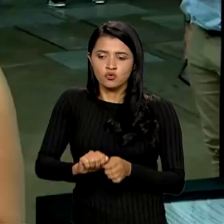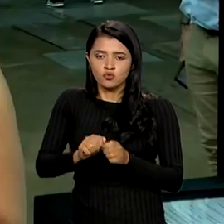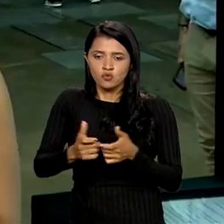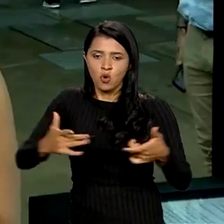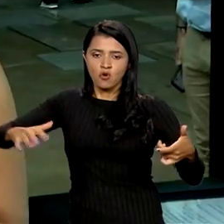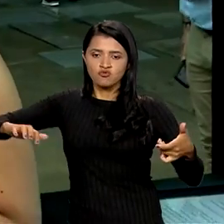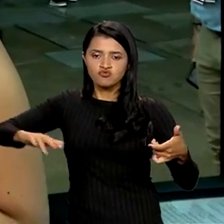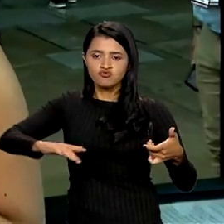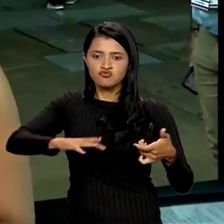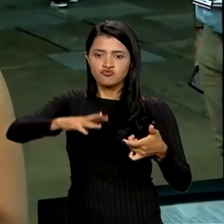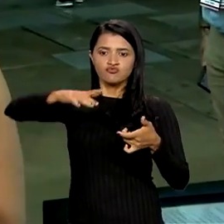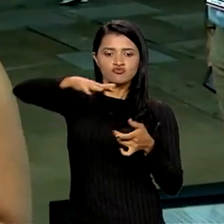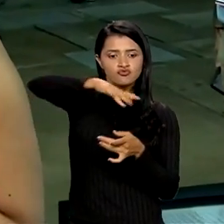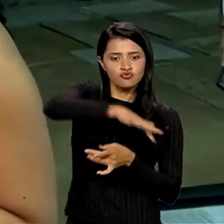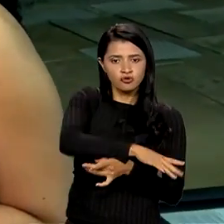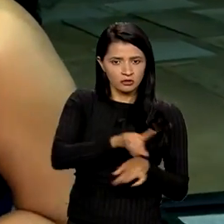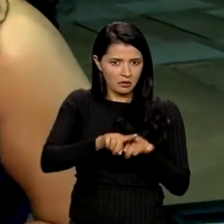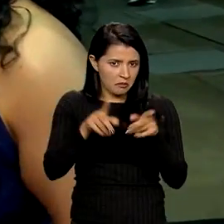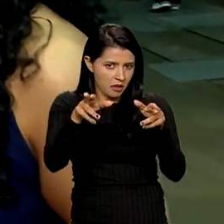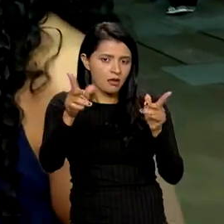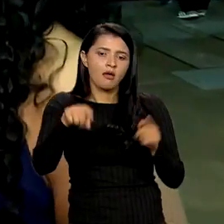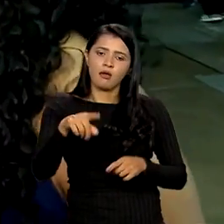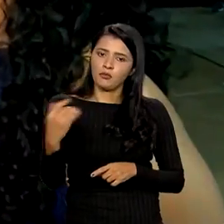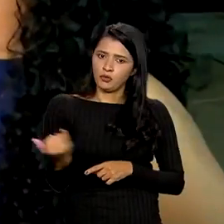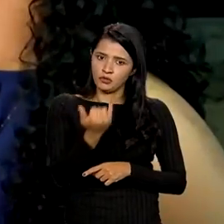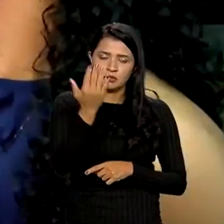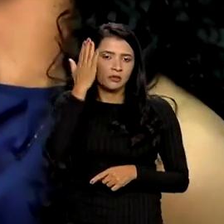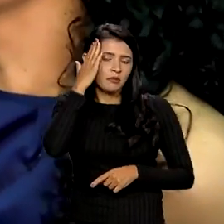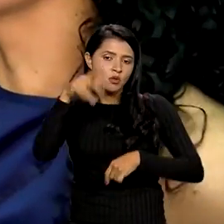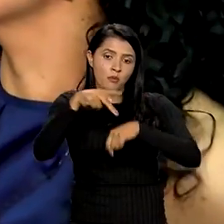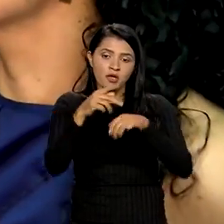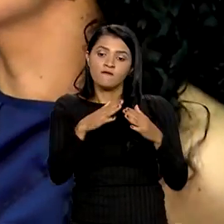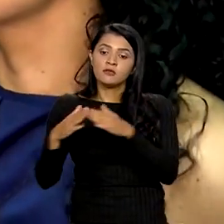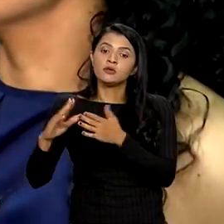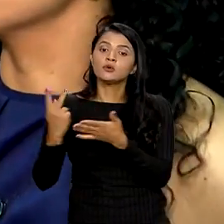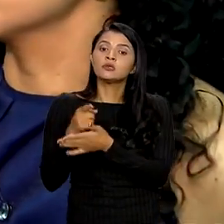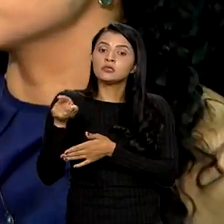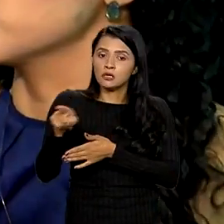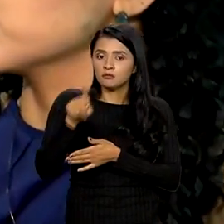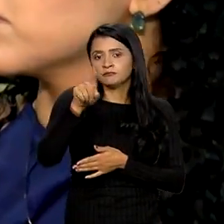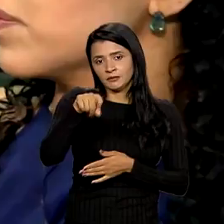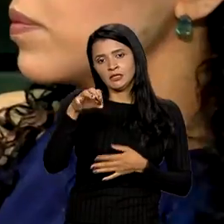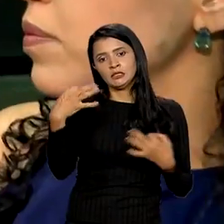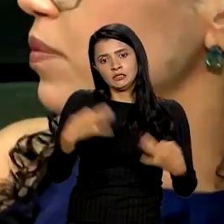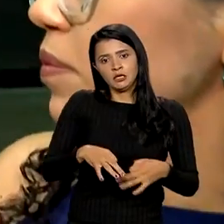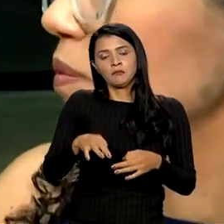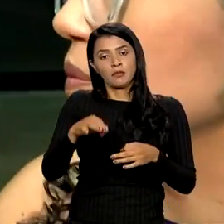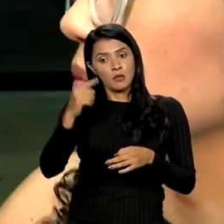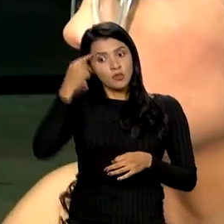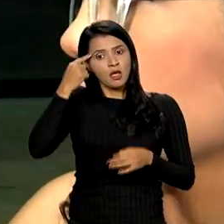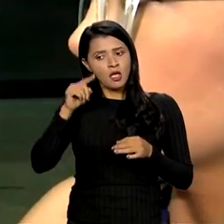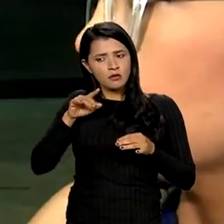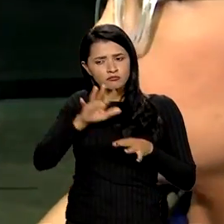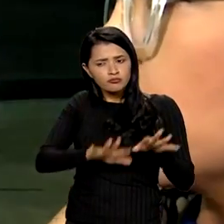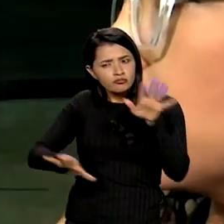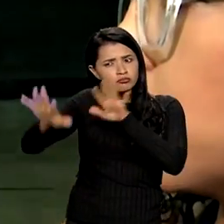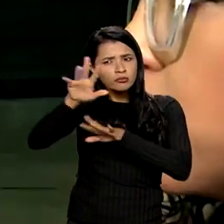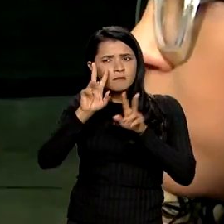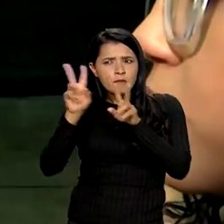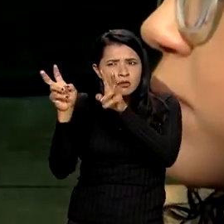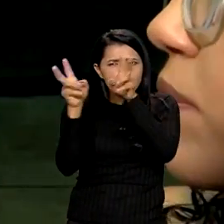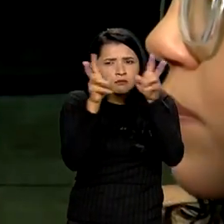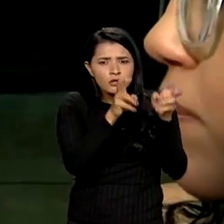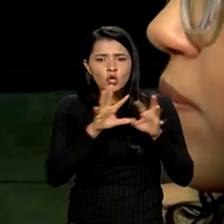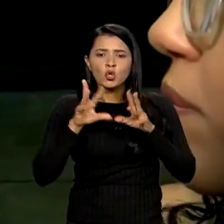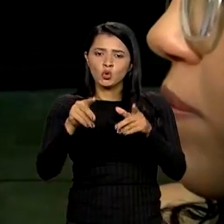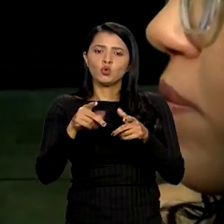saber o que está acontecendo no país vizinho. Com certeza. A ideia é justamente a gente ter uma visão integrada e regional de toda a